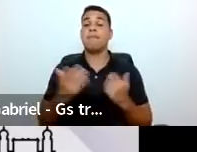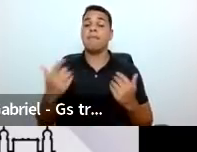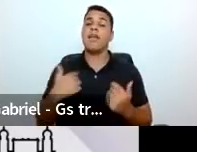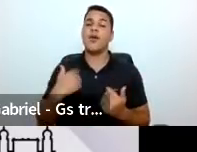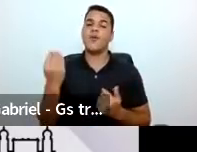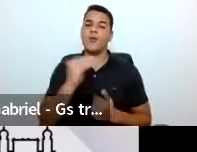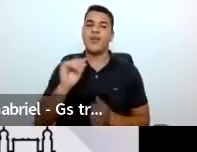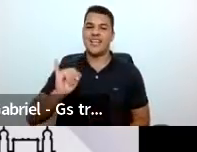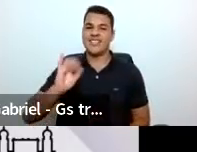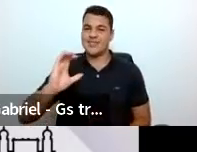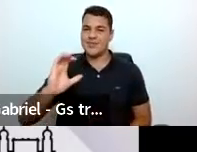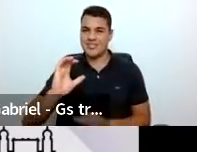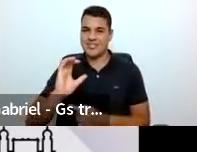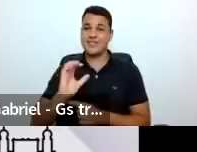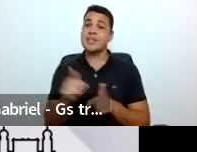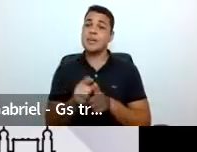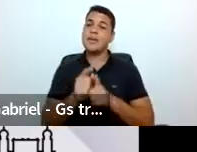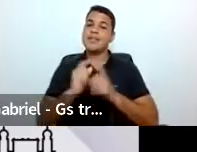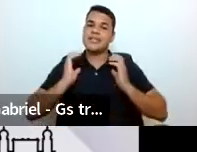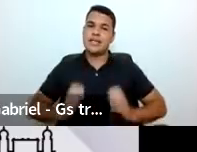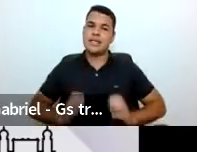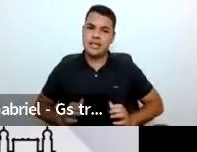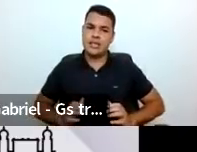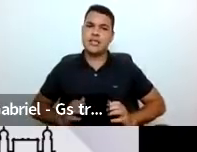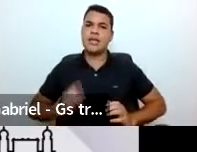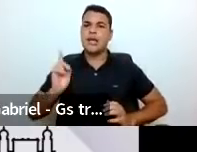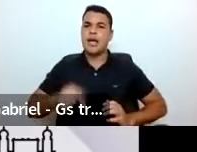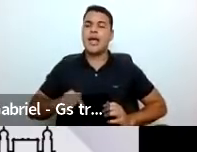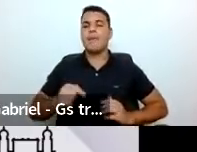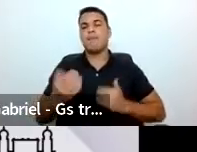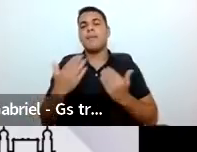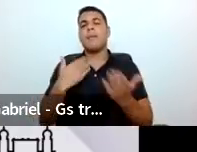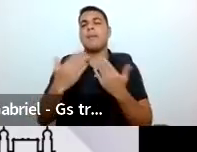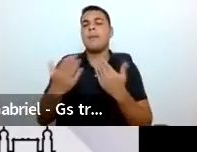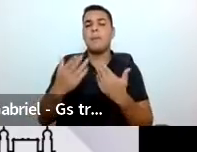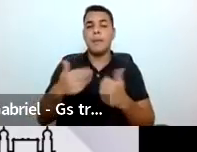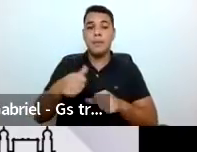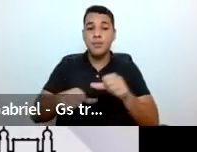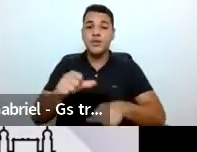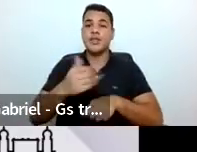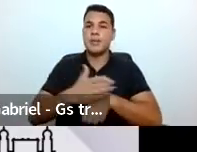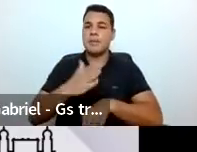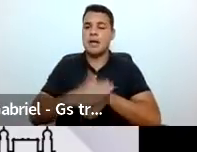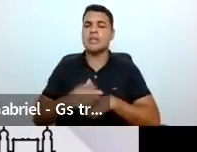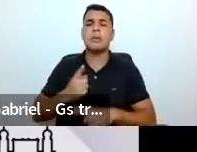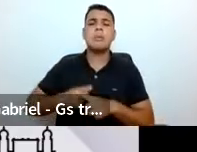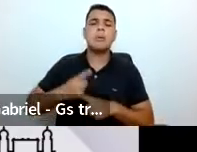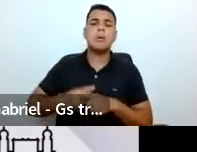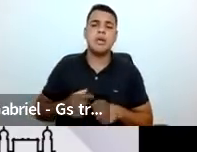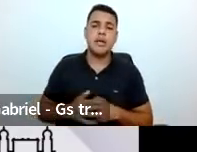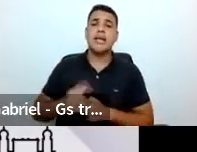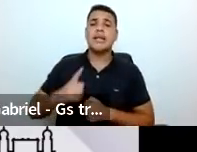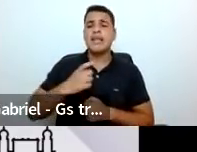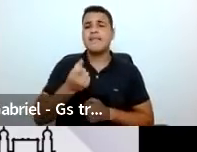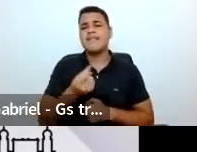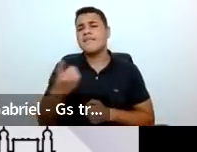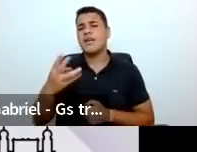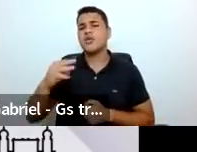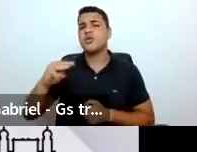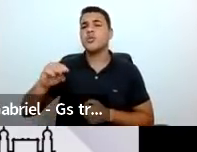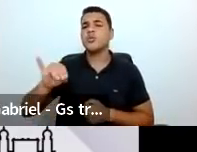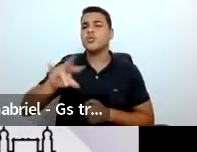Científica e Cidadania, essa nossa conversa, Reinventando Prática, porque nós temos muitas razões para